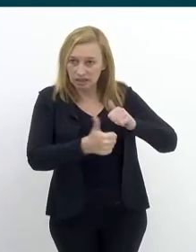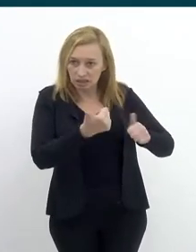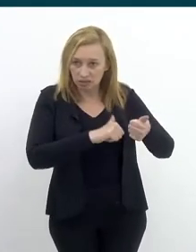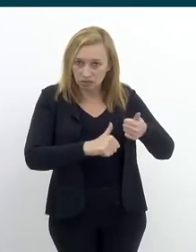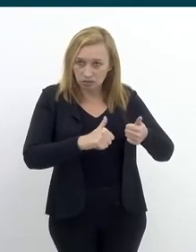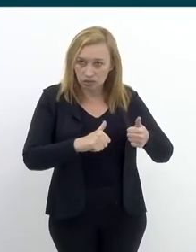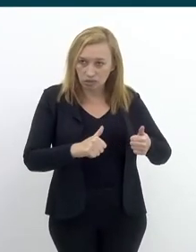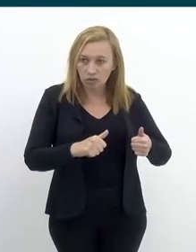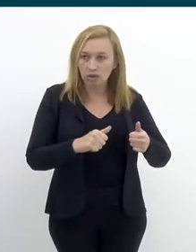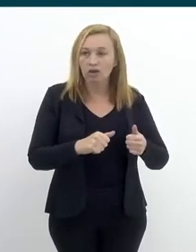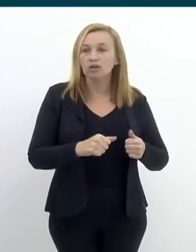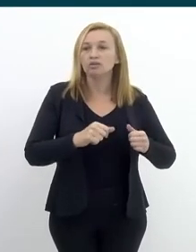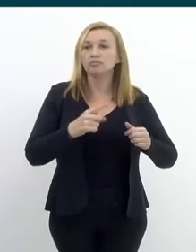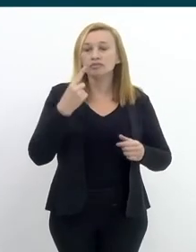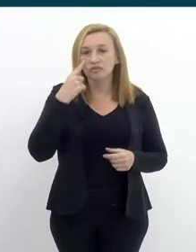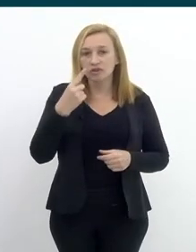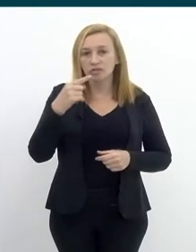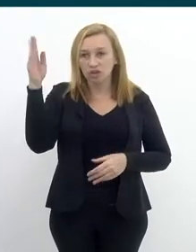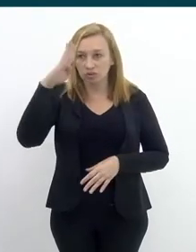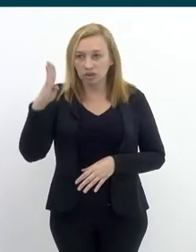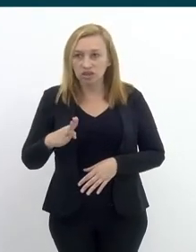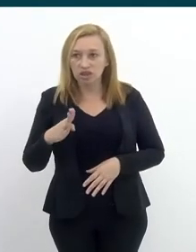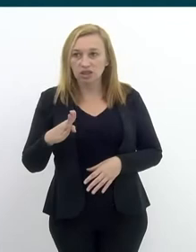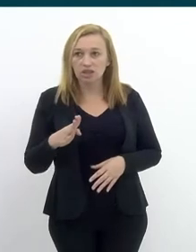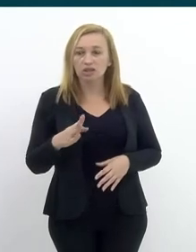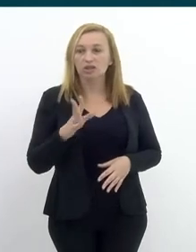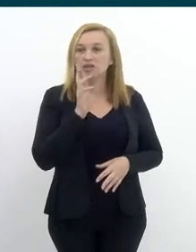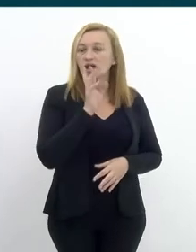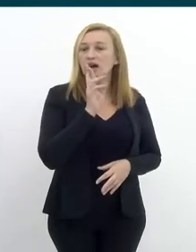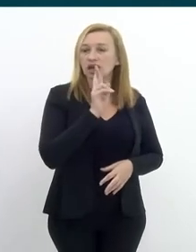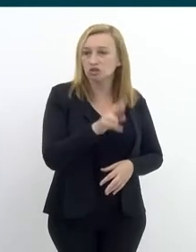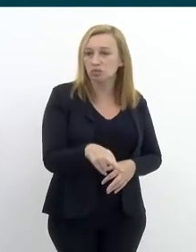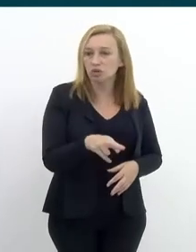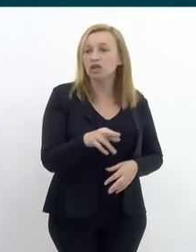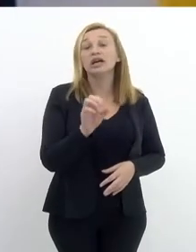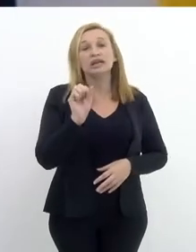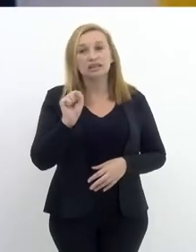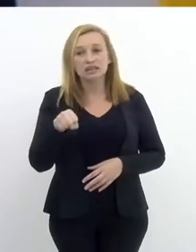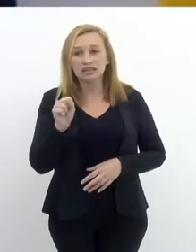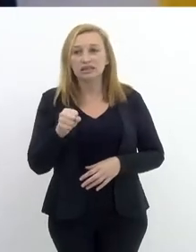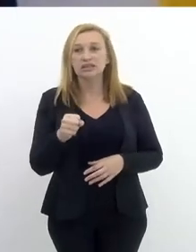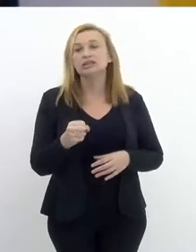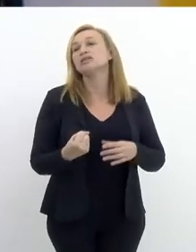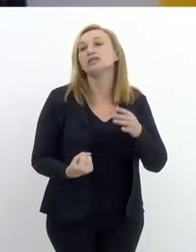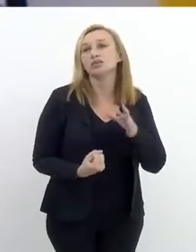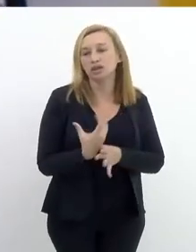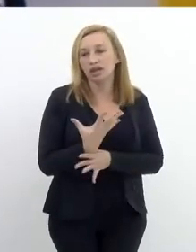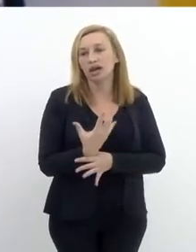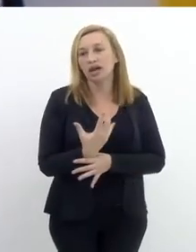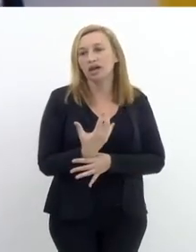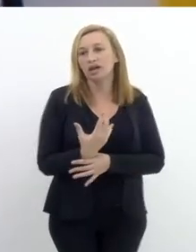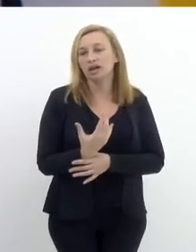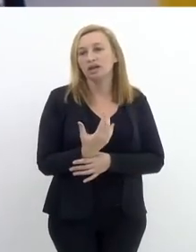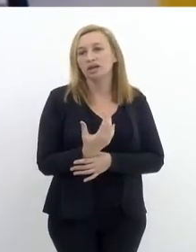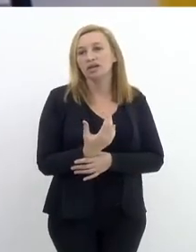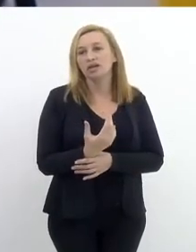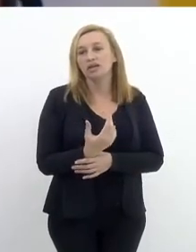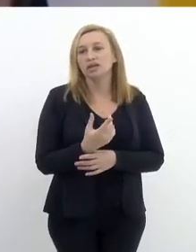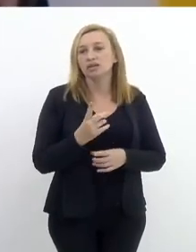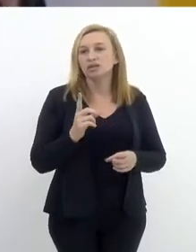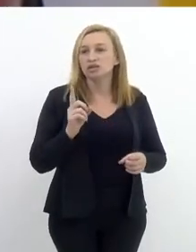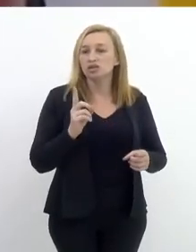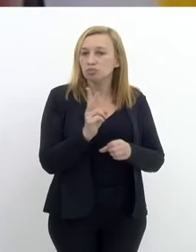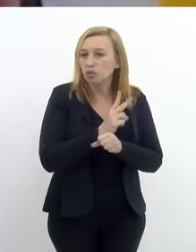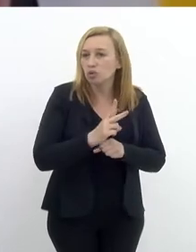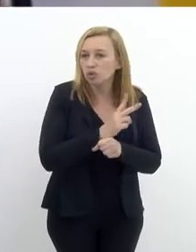dentro dessa avaliação de necessidades que nós fizemos aqui no Brasil, a gente chega à conclusão de que, sim, há coisas a construir, tanto